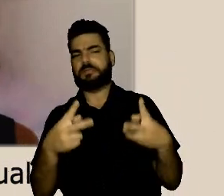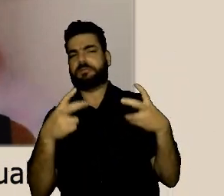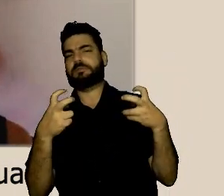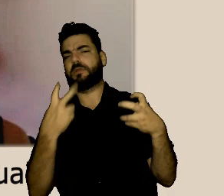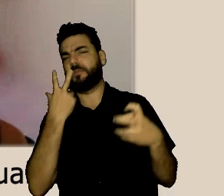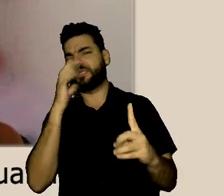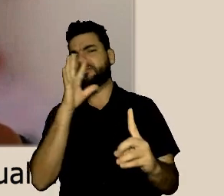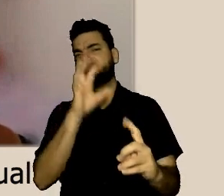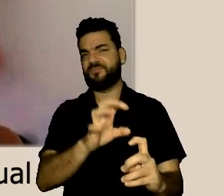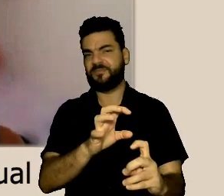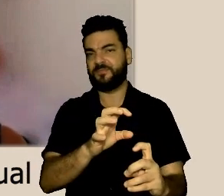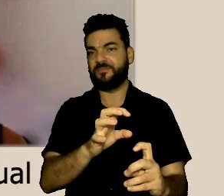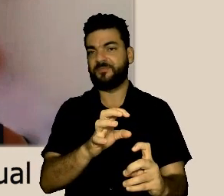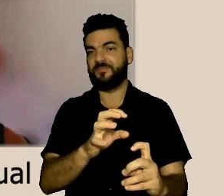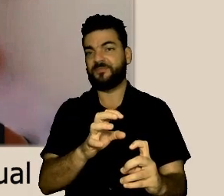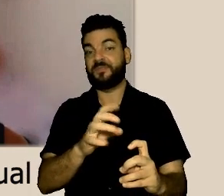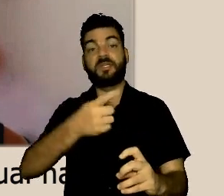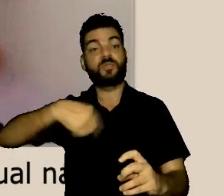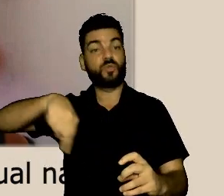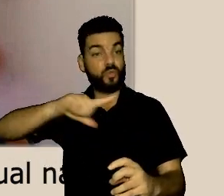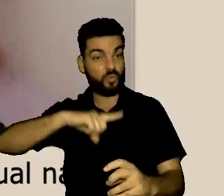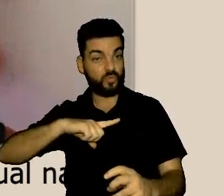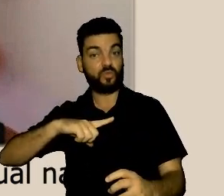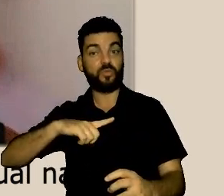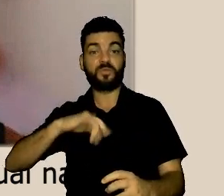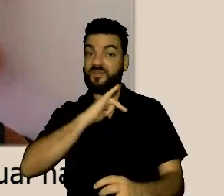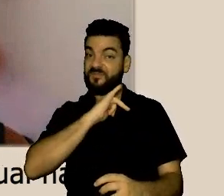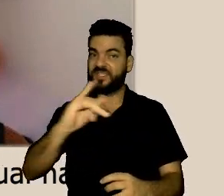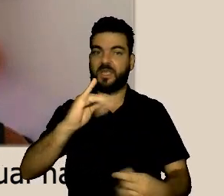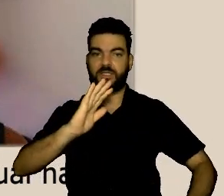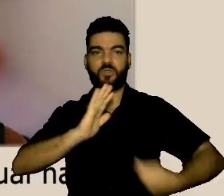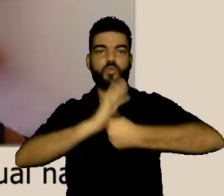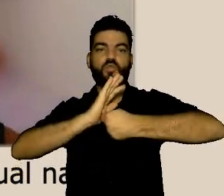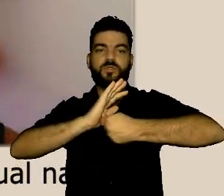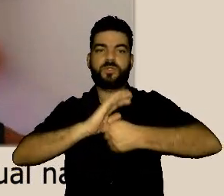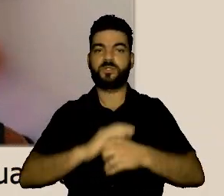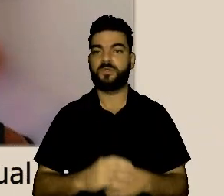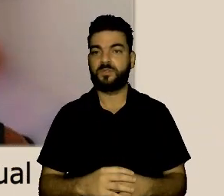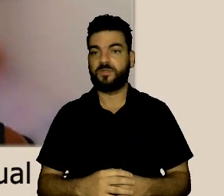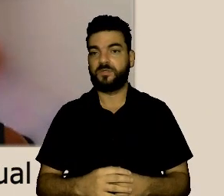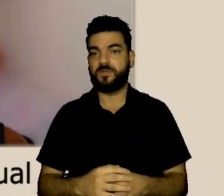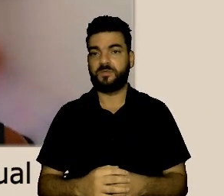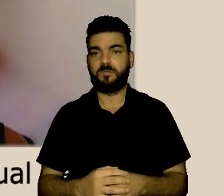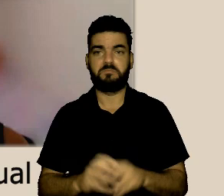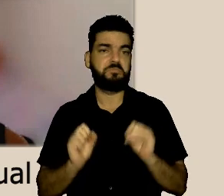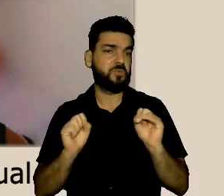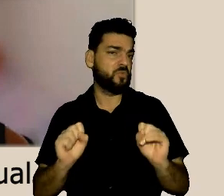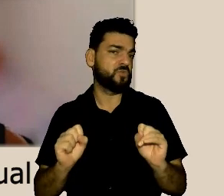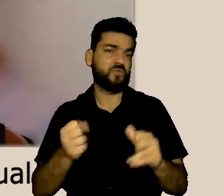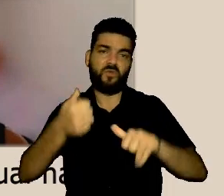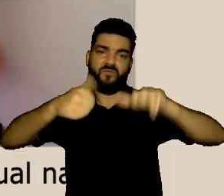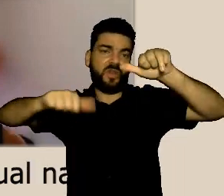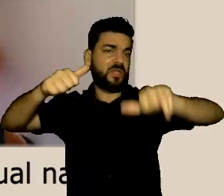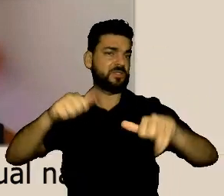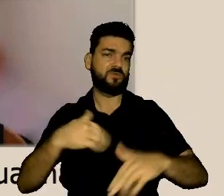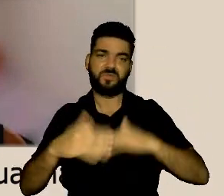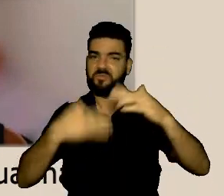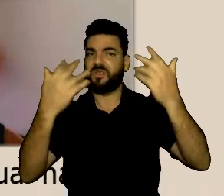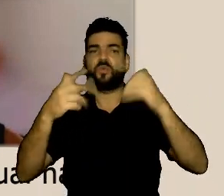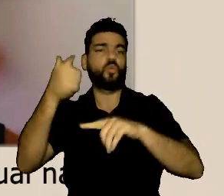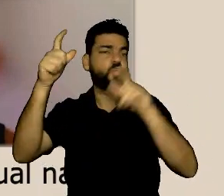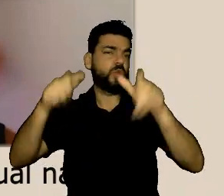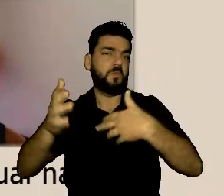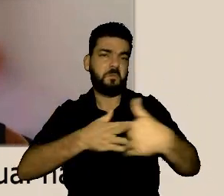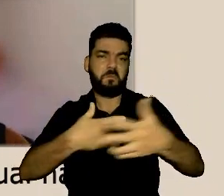do servidor em que que se perceba uma situação de assédio nós temos que levar adiante